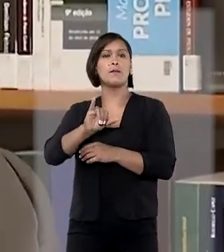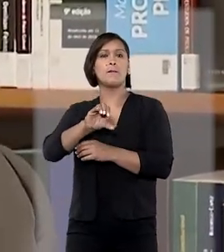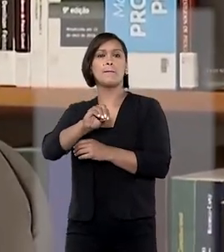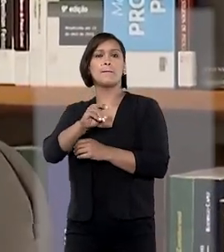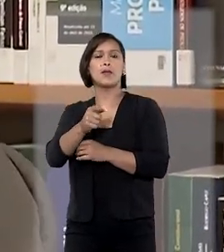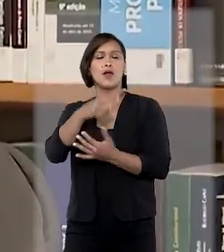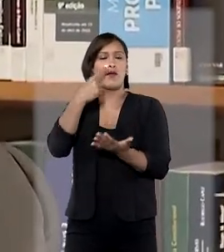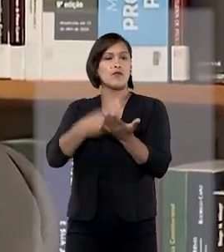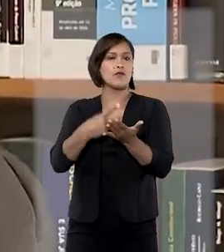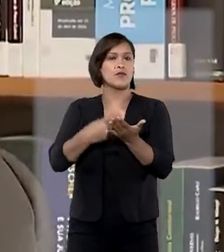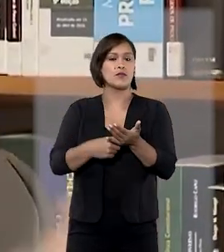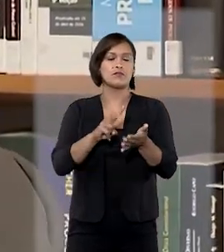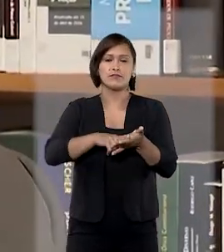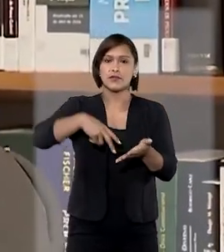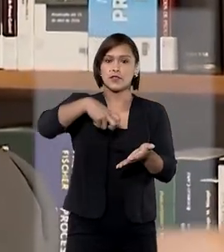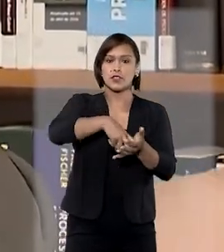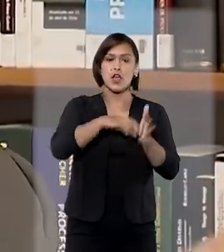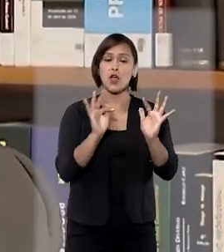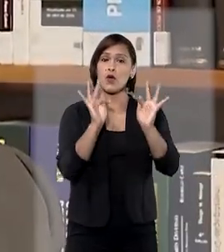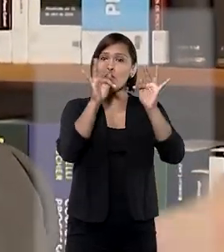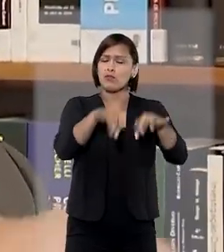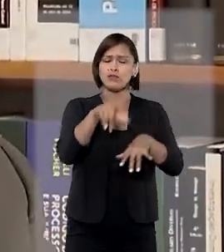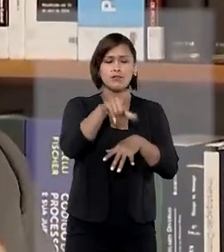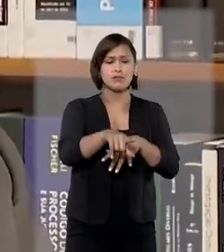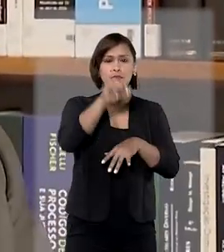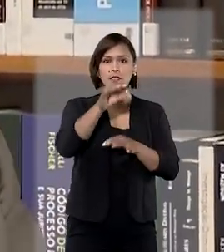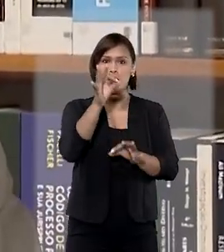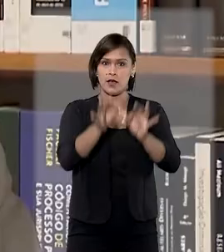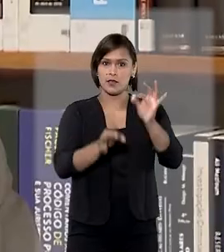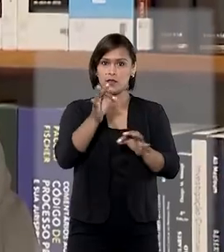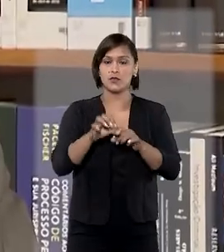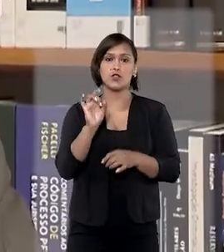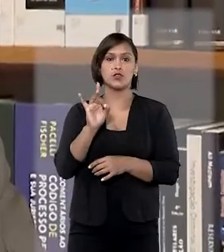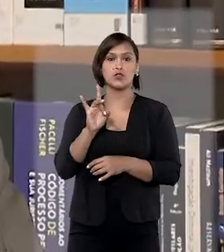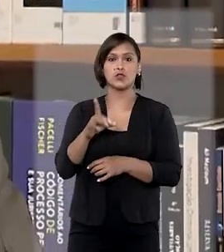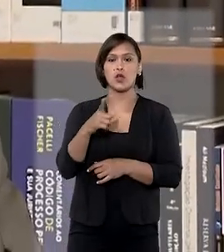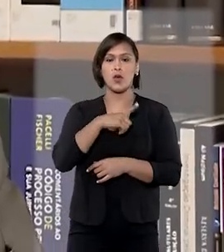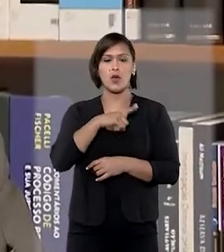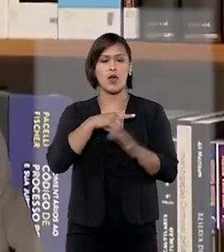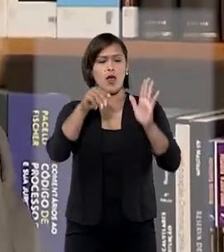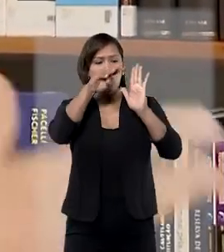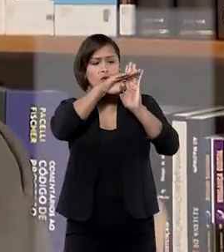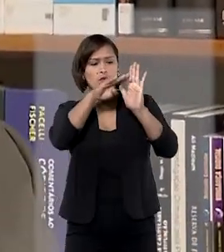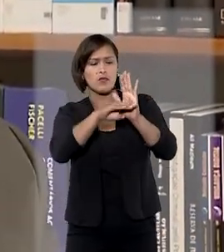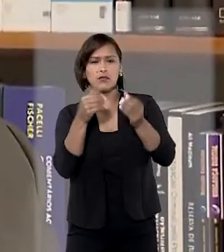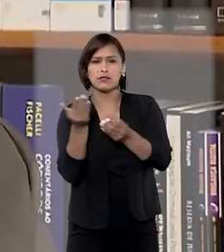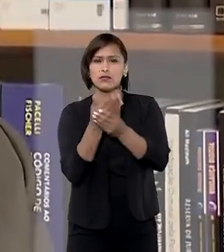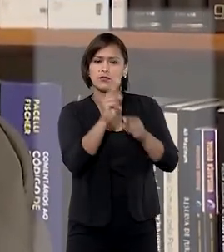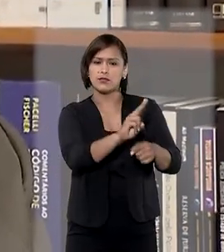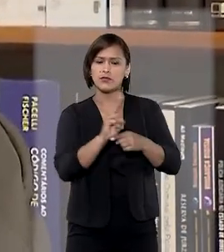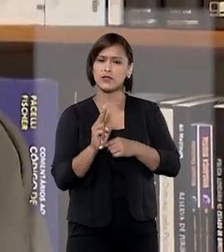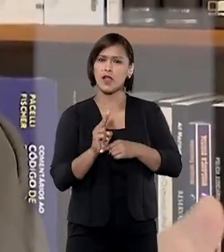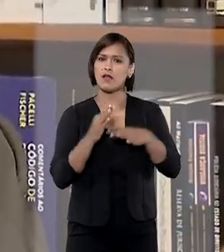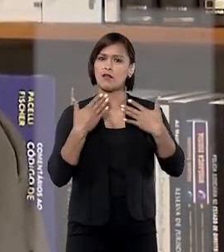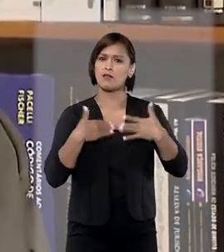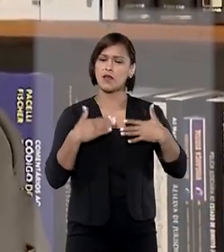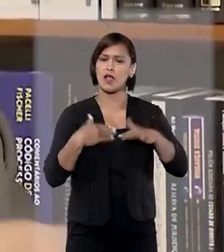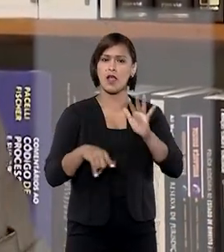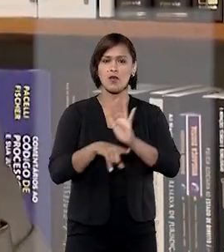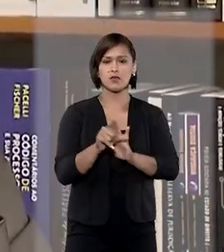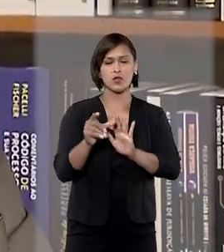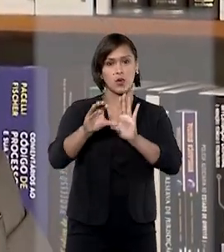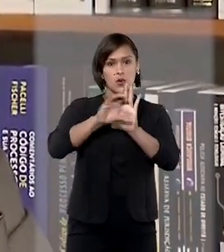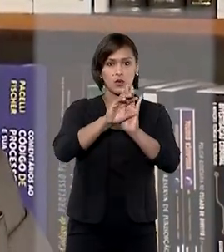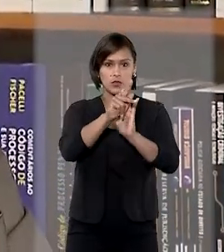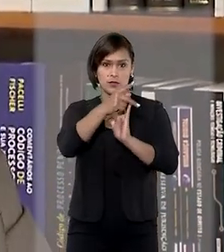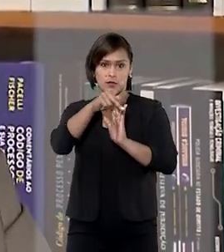afirmou que a prisão preventiva deve ser a última opção da Justiça apenas quando a adoção das medidas cautelares mais brandas, previstas no